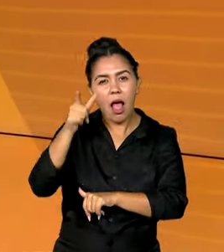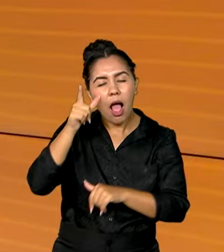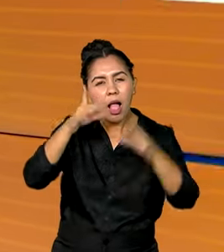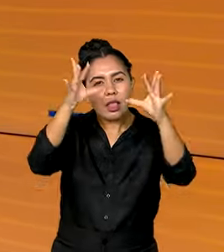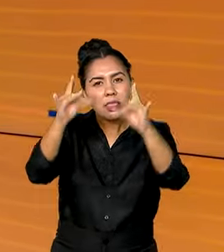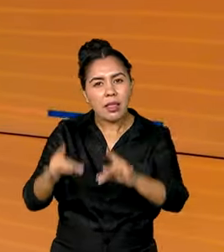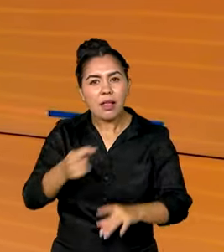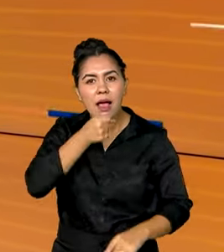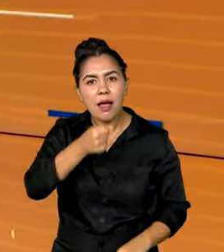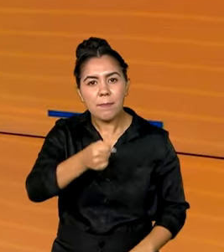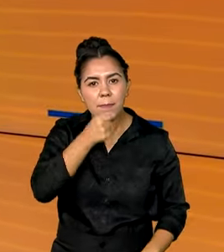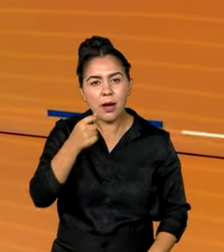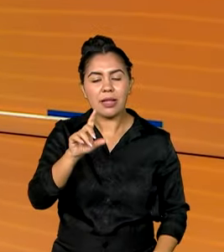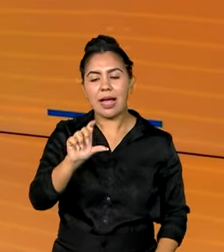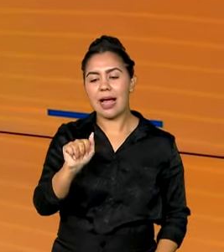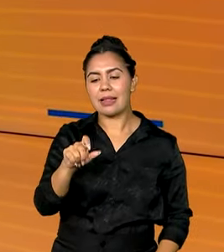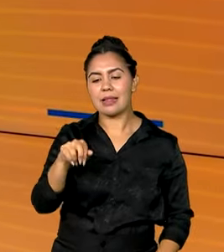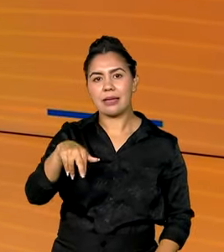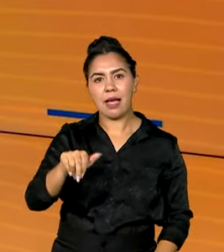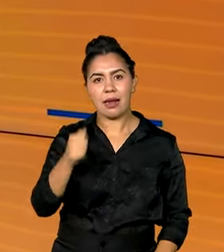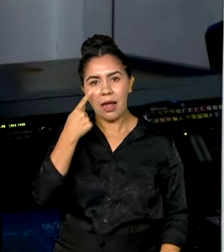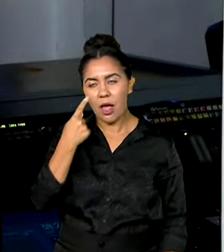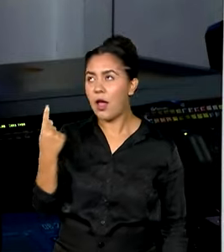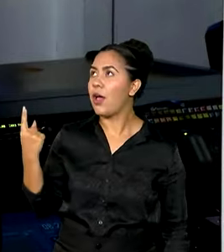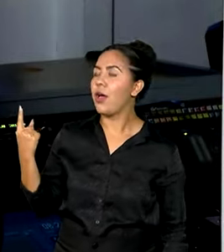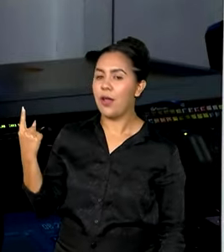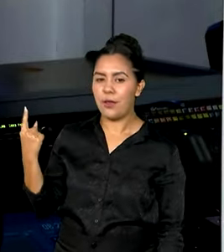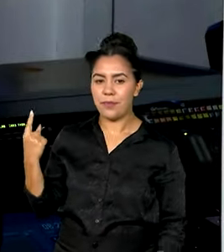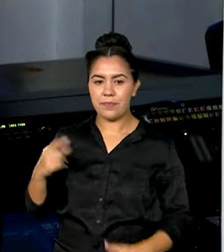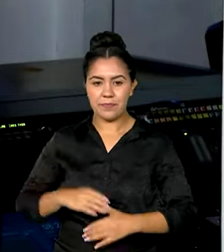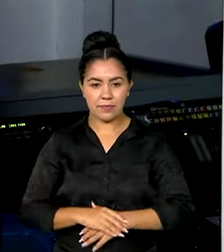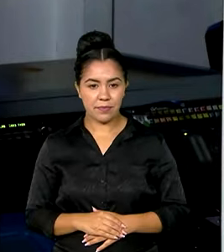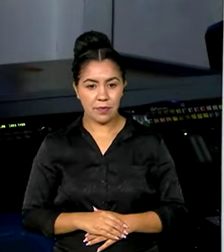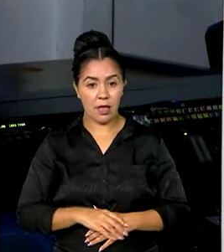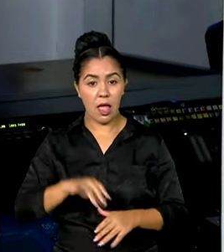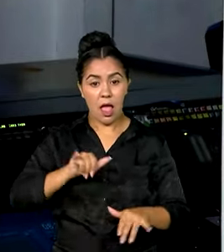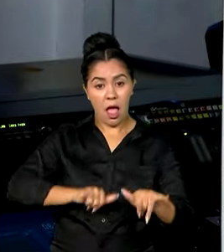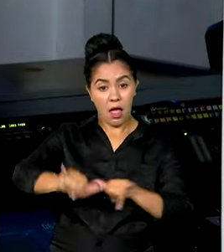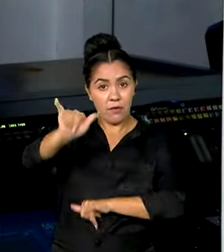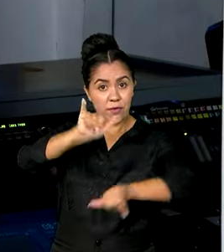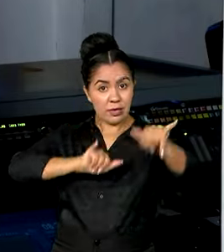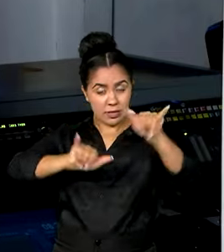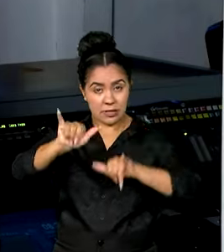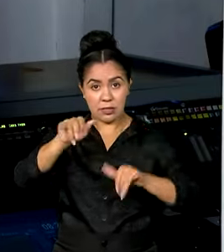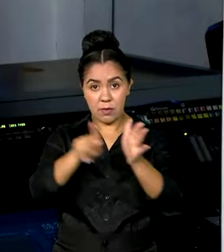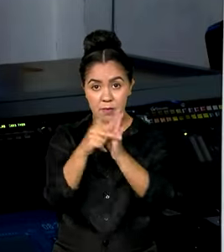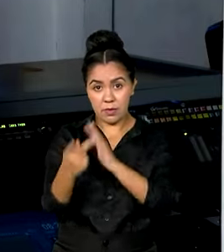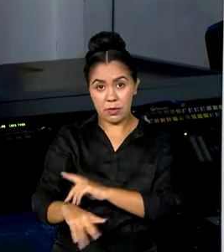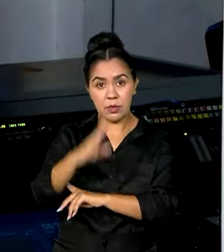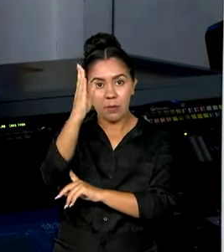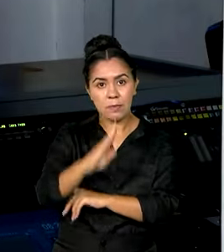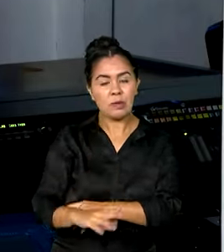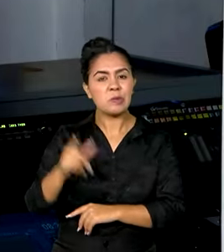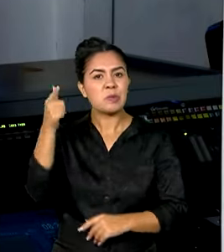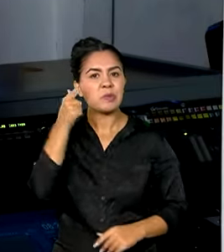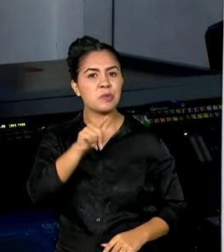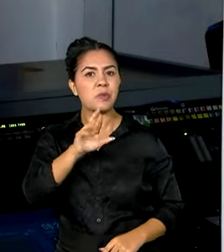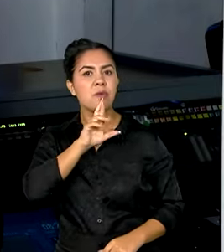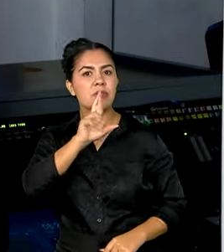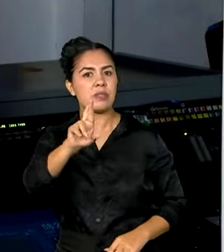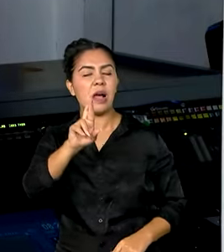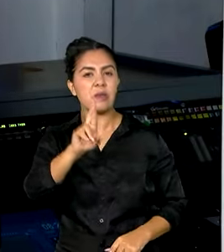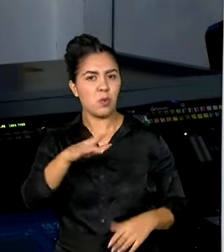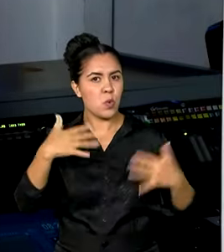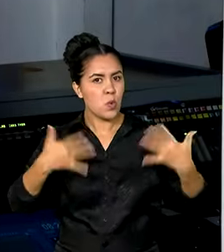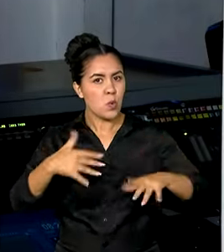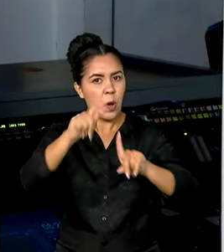os detalhes com a repórter Adriana Natali. A aviação comercial brasileira registrou o melhor setembro de sua história,